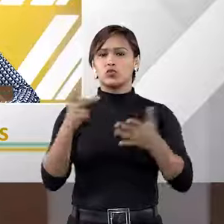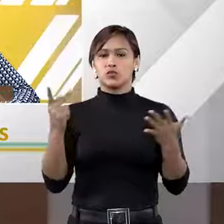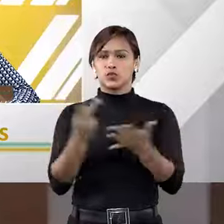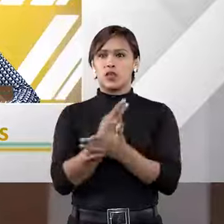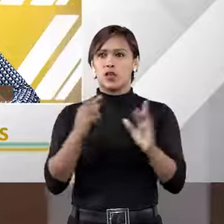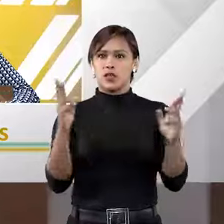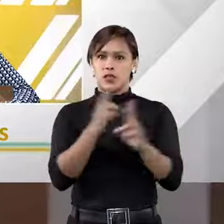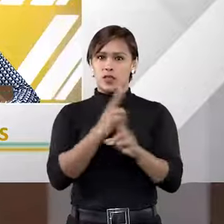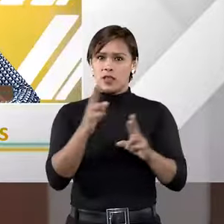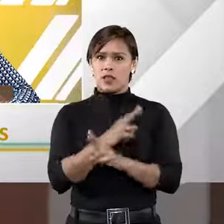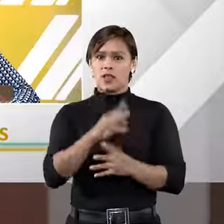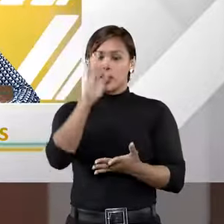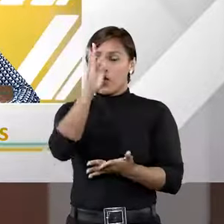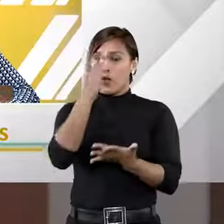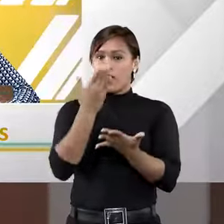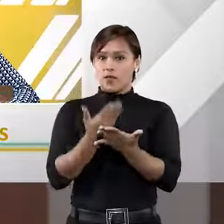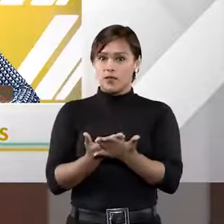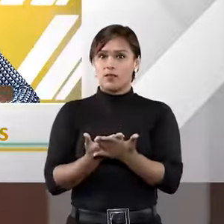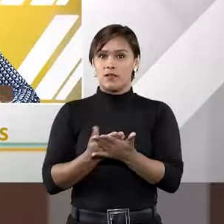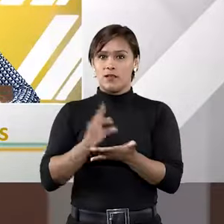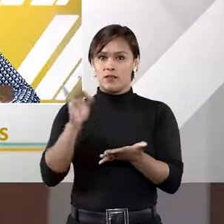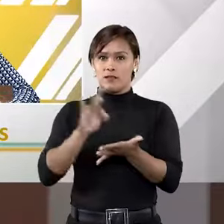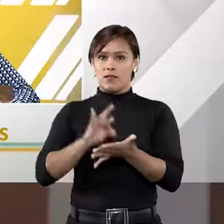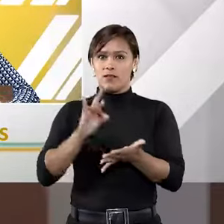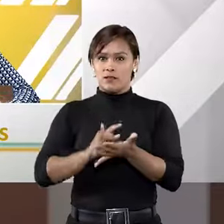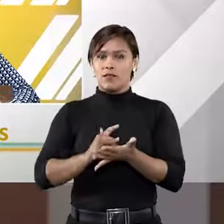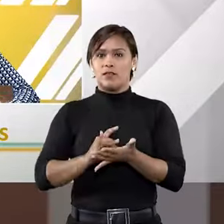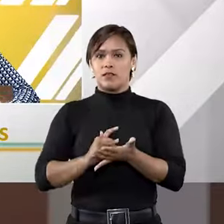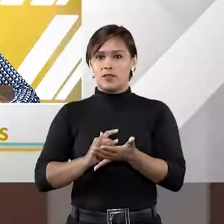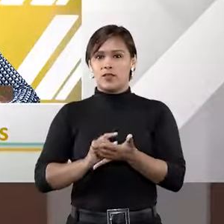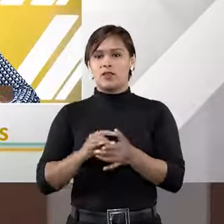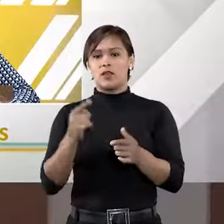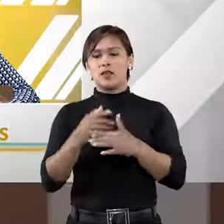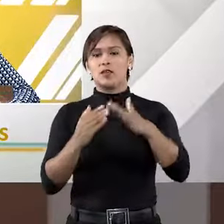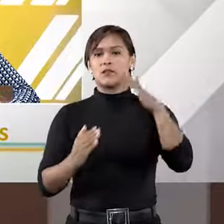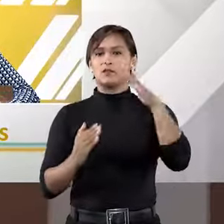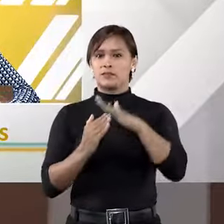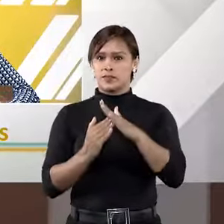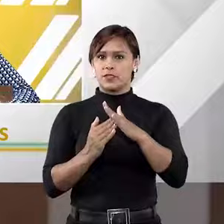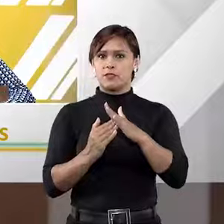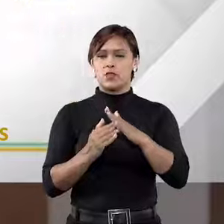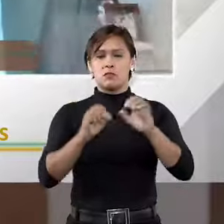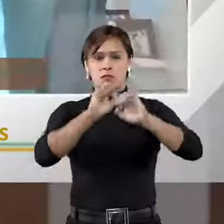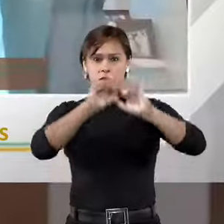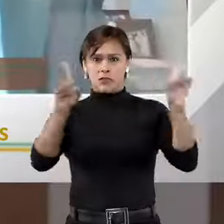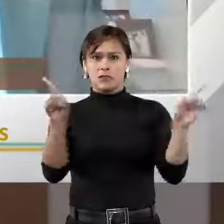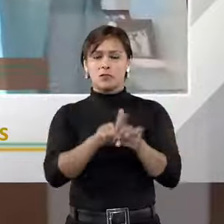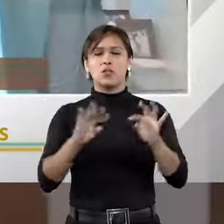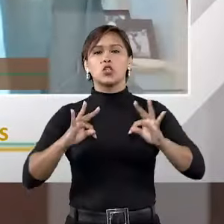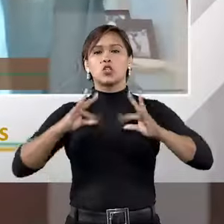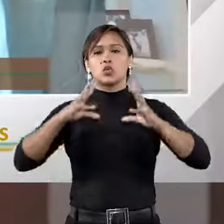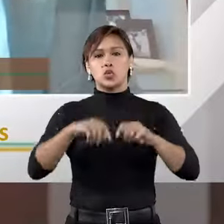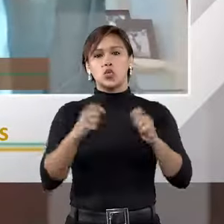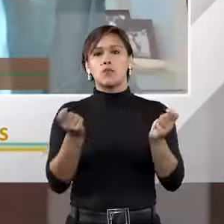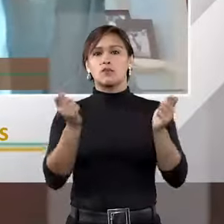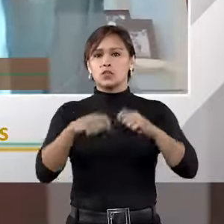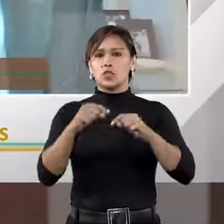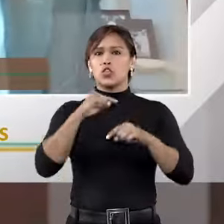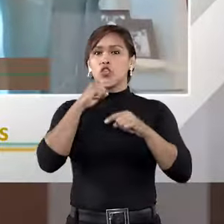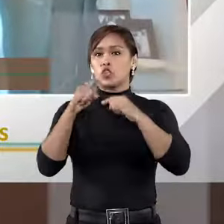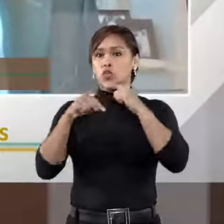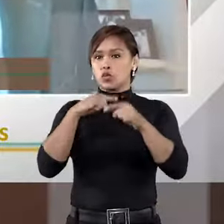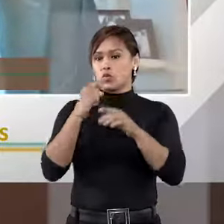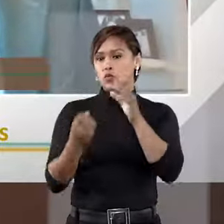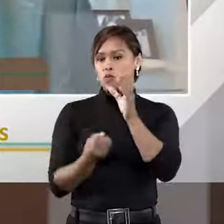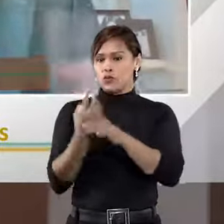em relação ao qual você tem certeza que é um fator de impedimento. Revela-se tudo aquilo que possa gerar uma dúvida